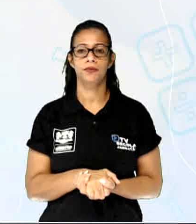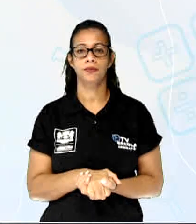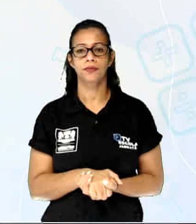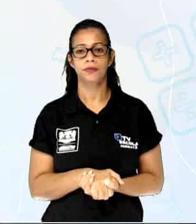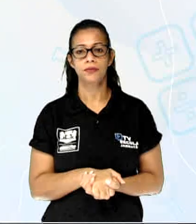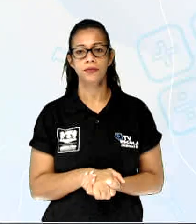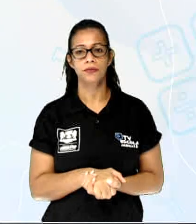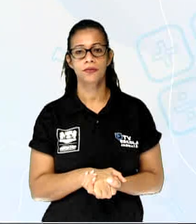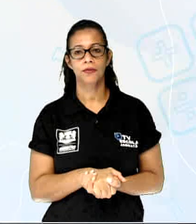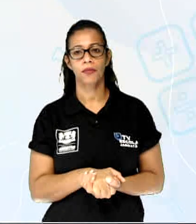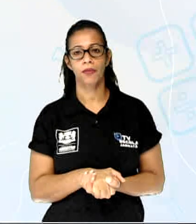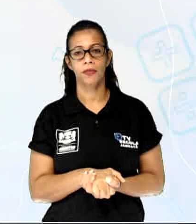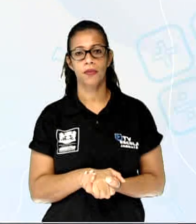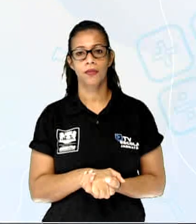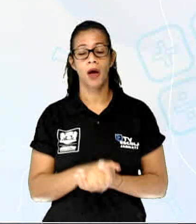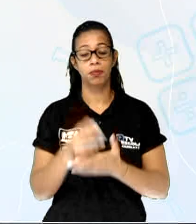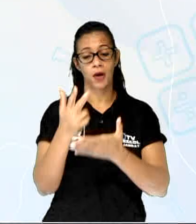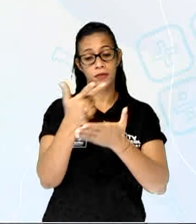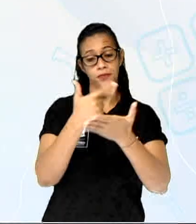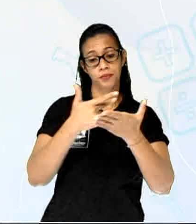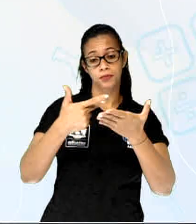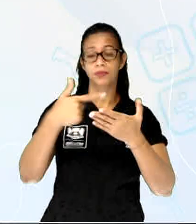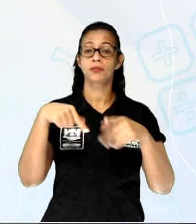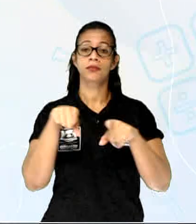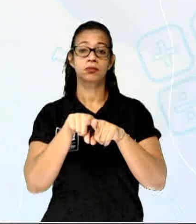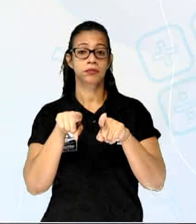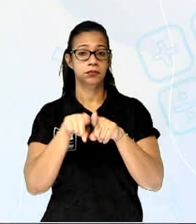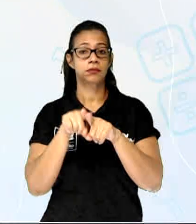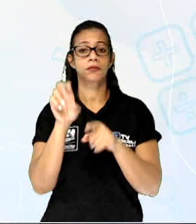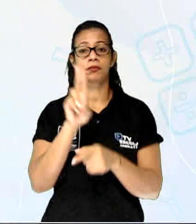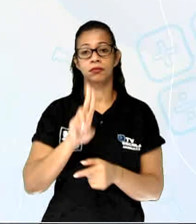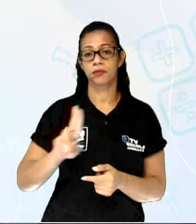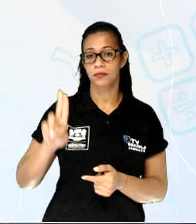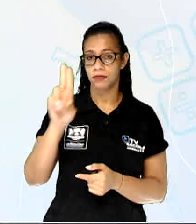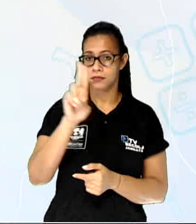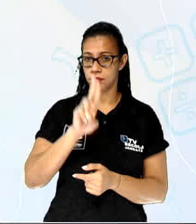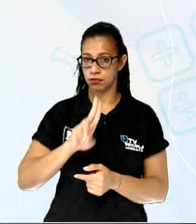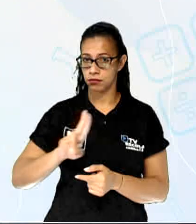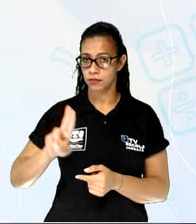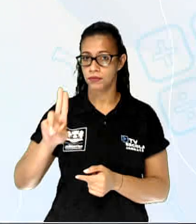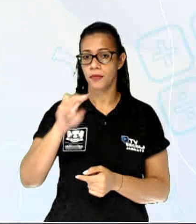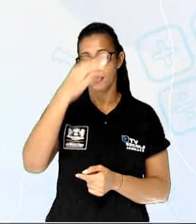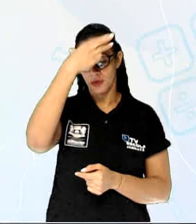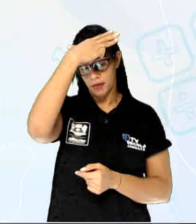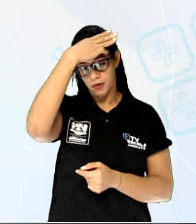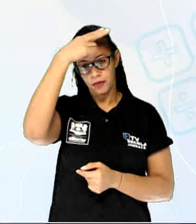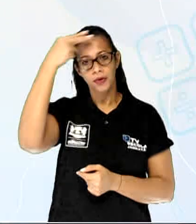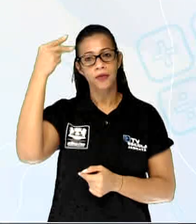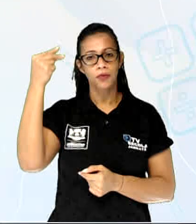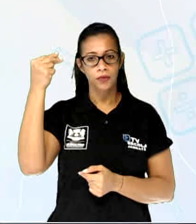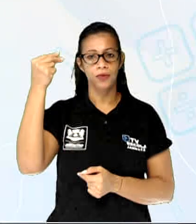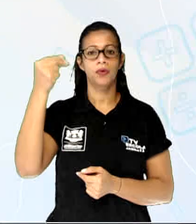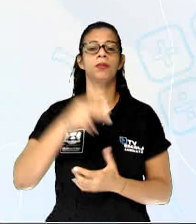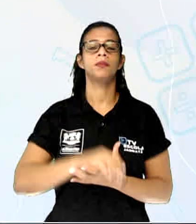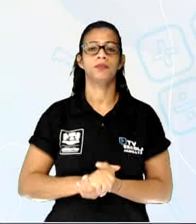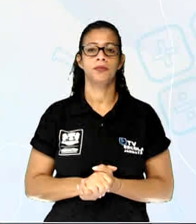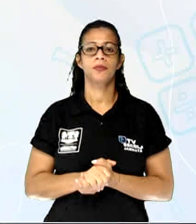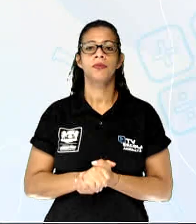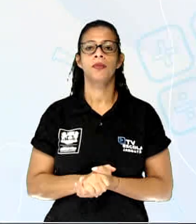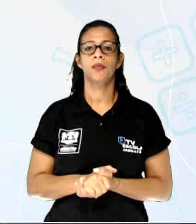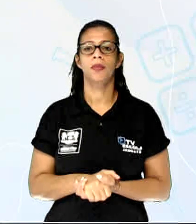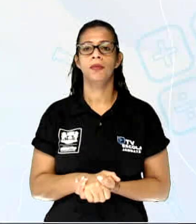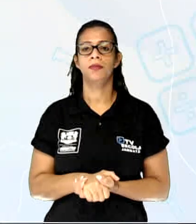plantas também são usadas pelas prefeituras para auxiliar na administração e no planejamento do município. São